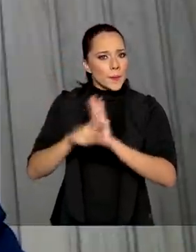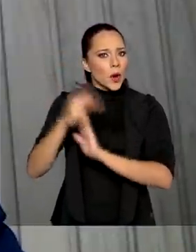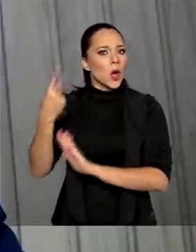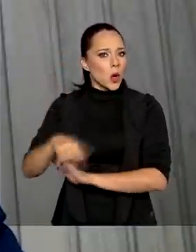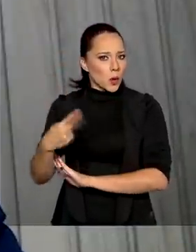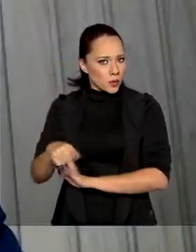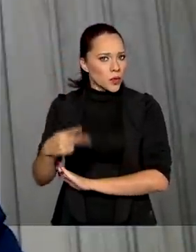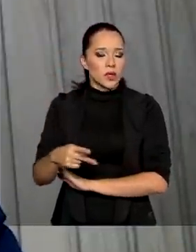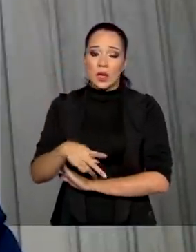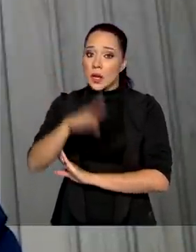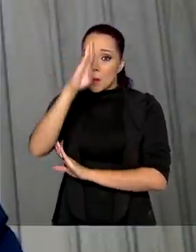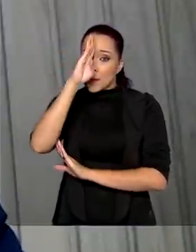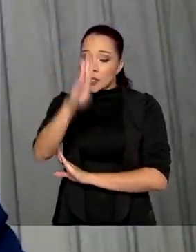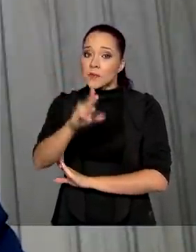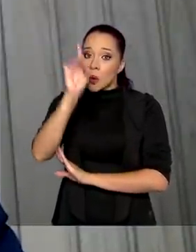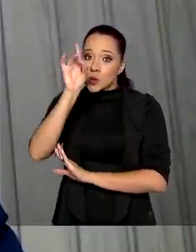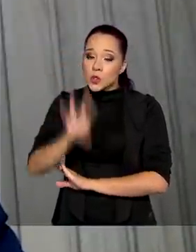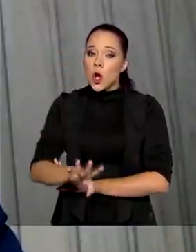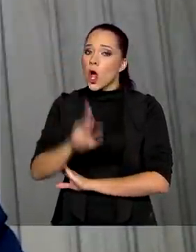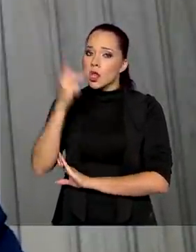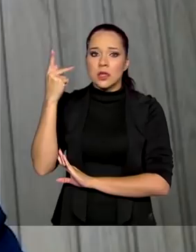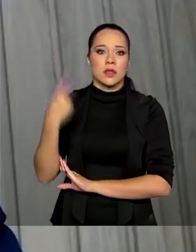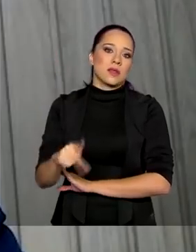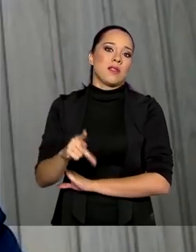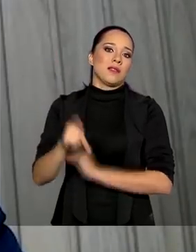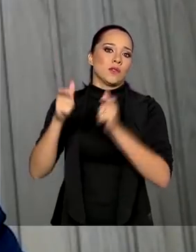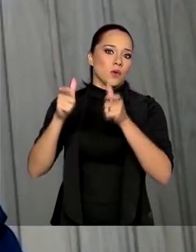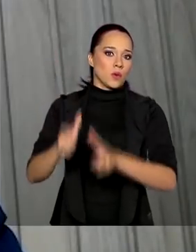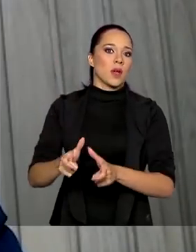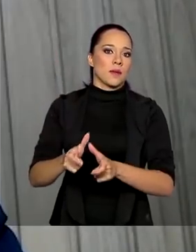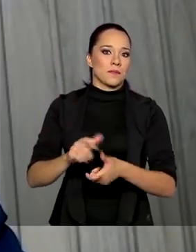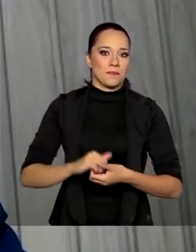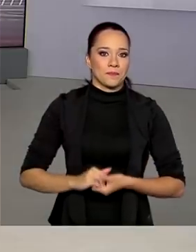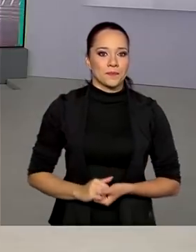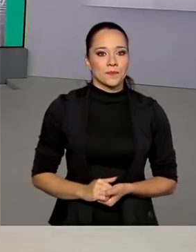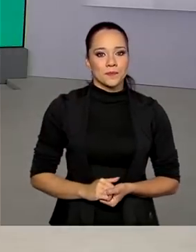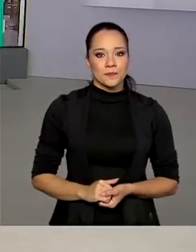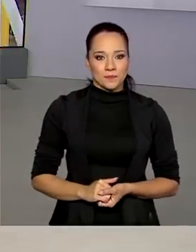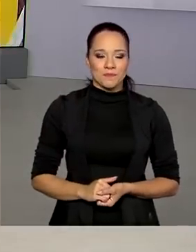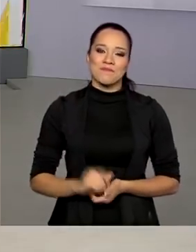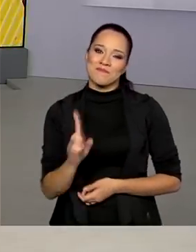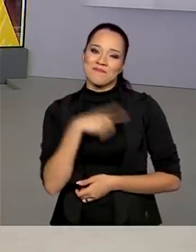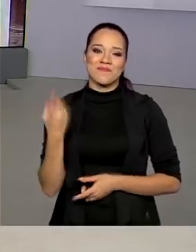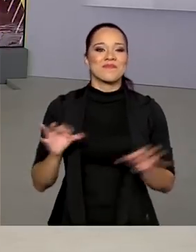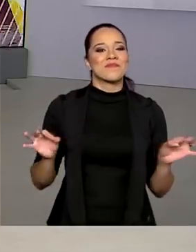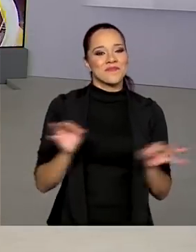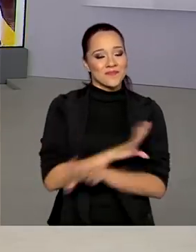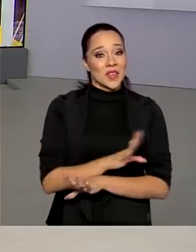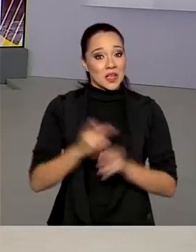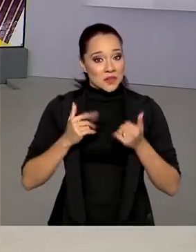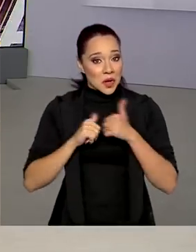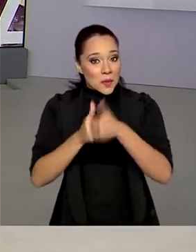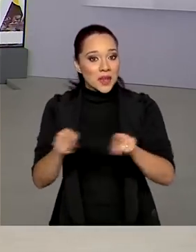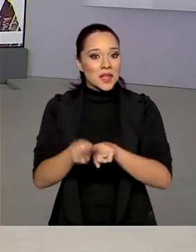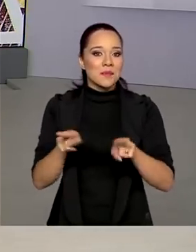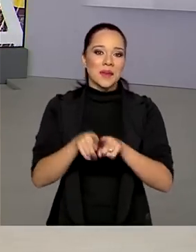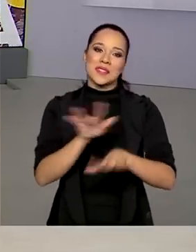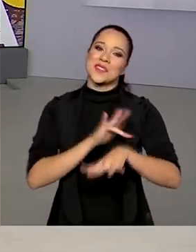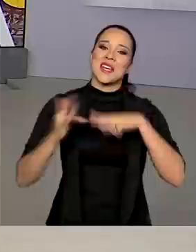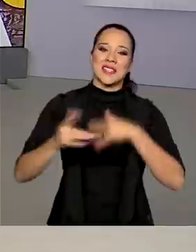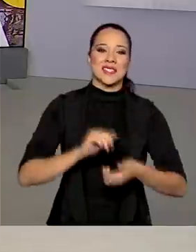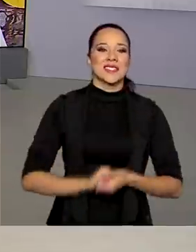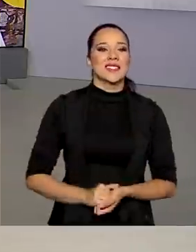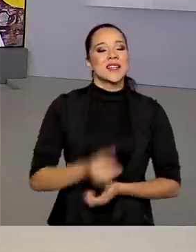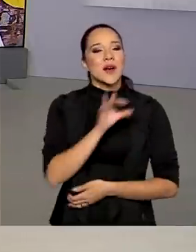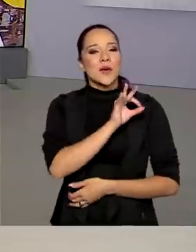essencialmente ou exclusivamente a esse meio geográfico. O Brasil em Dia fica por aqui. Nos acompanhe também pelas redes